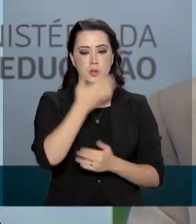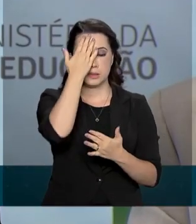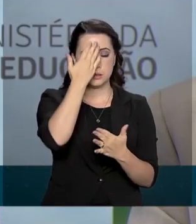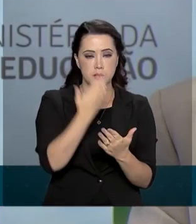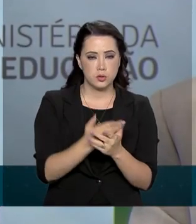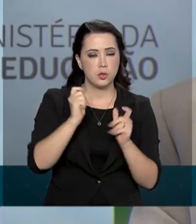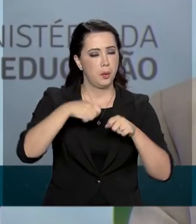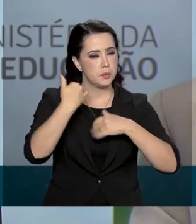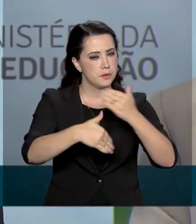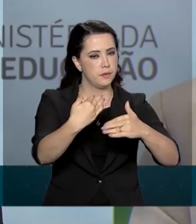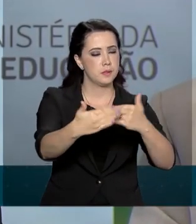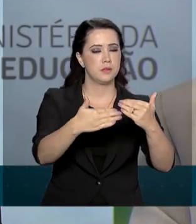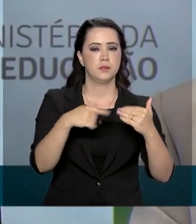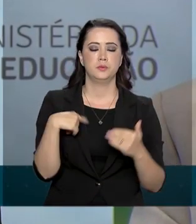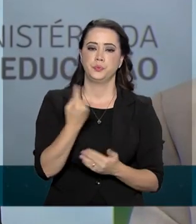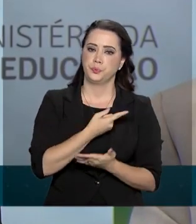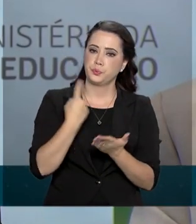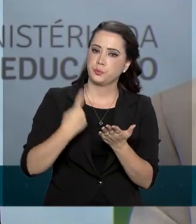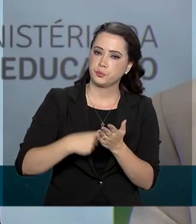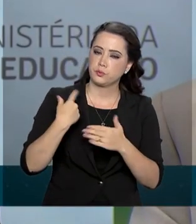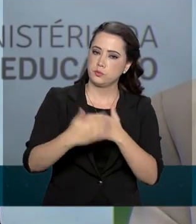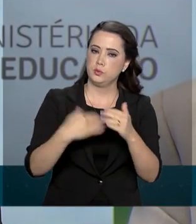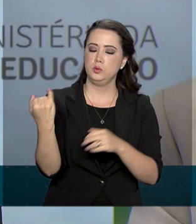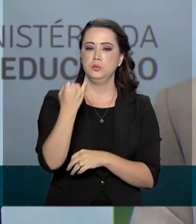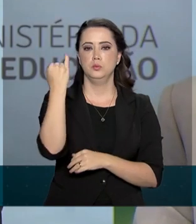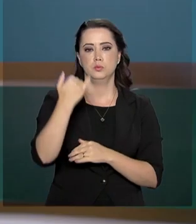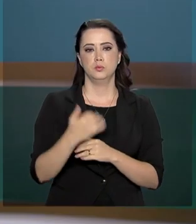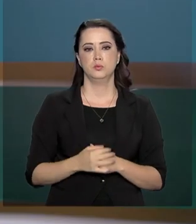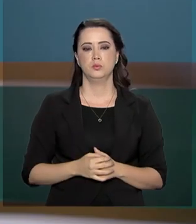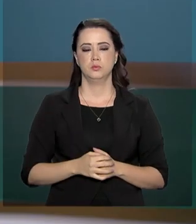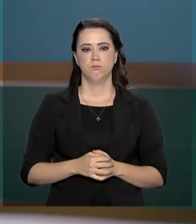avançar, e é possível, a gente vai poder dar passos importantes.